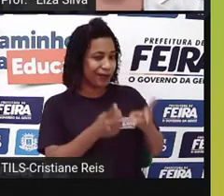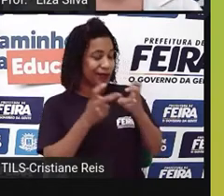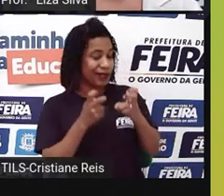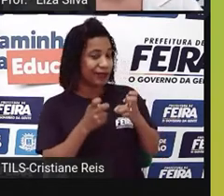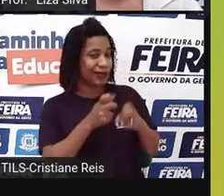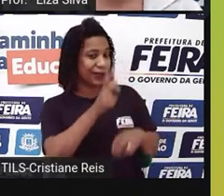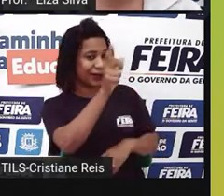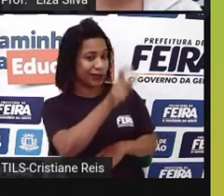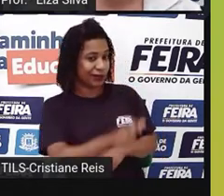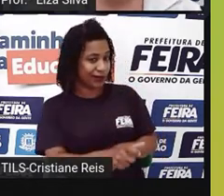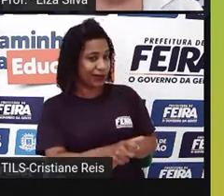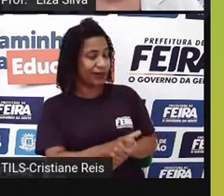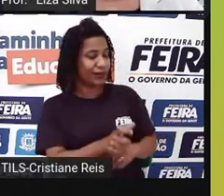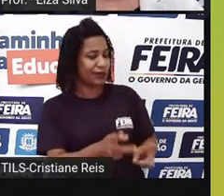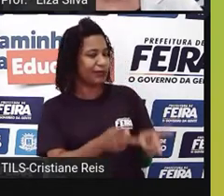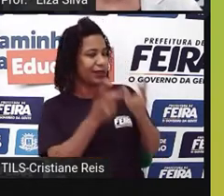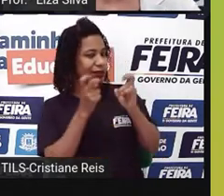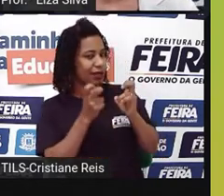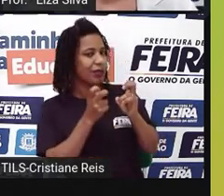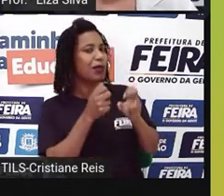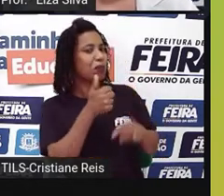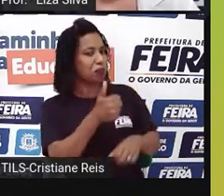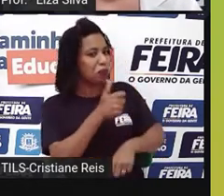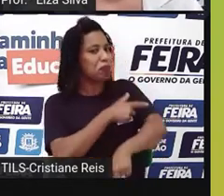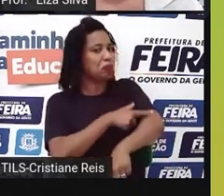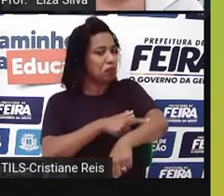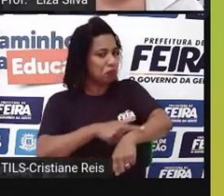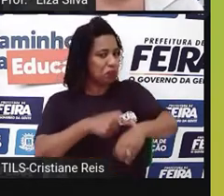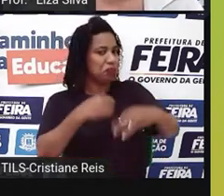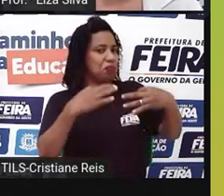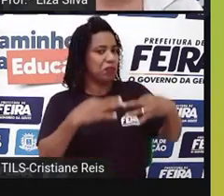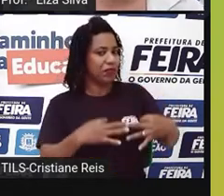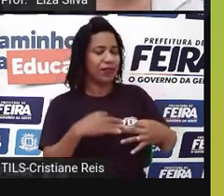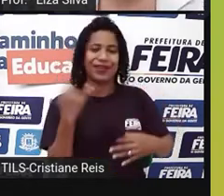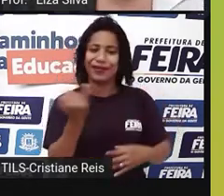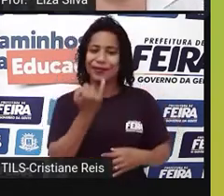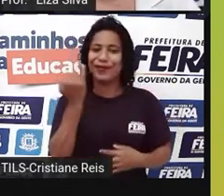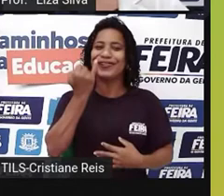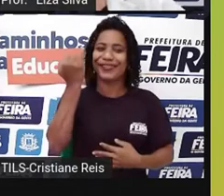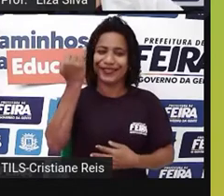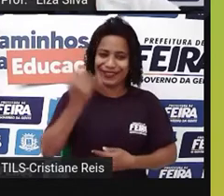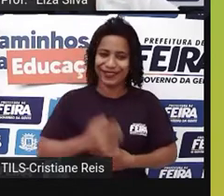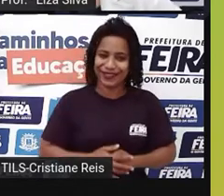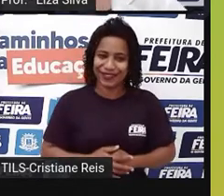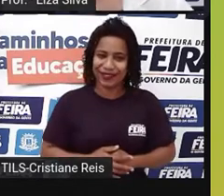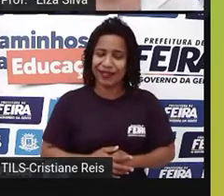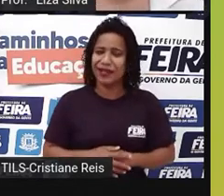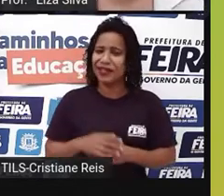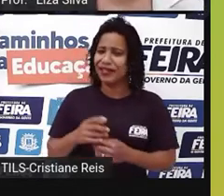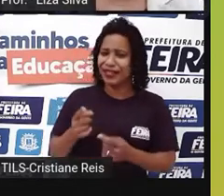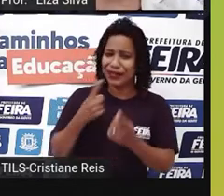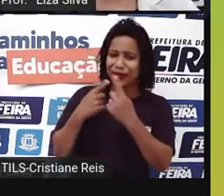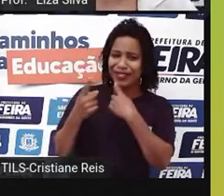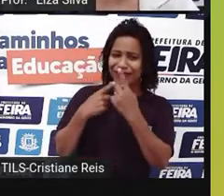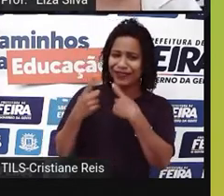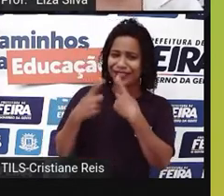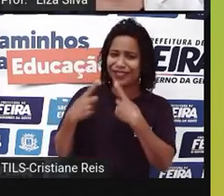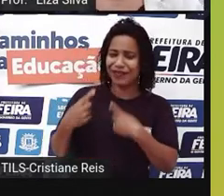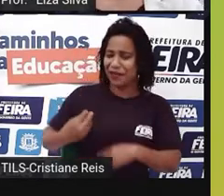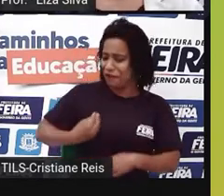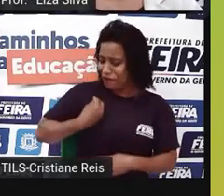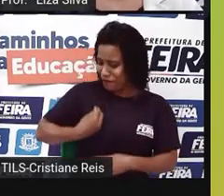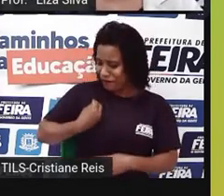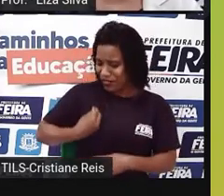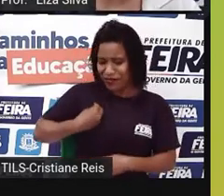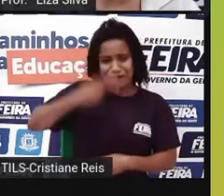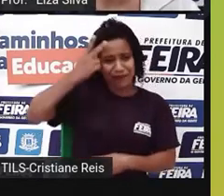fica, segundo o ditado? Então, vamos lá. Falou sobre questões pessoais e numa entrevista de emprego você não vai relatar